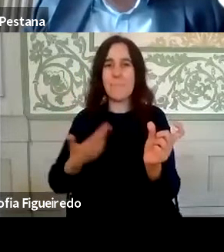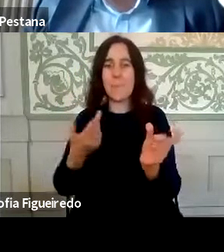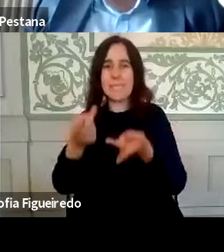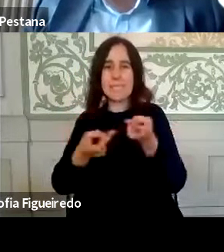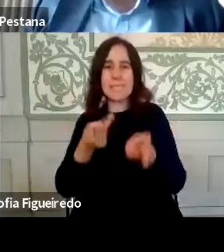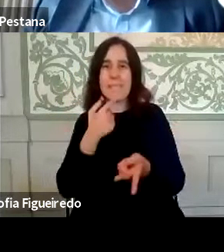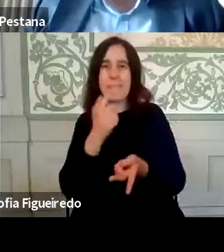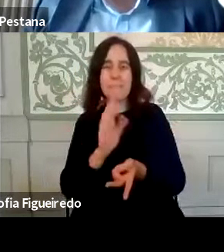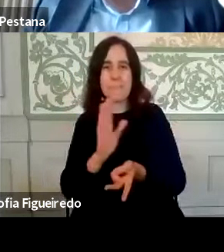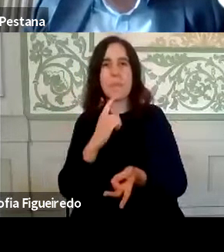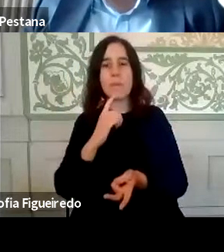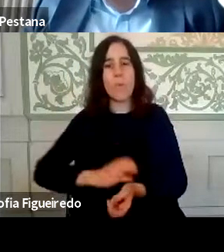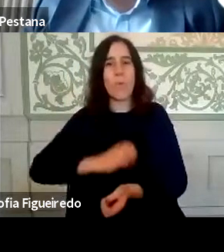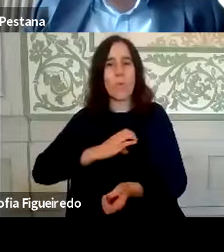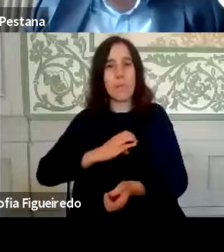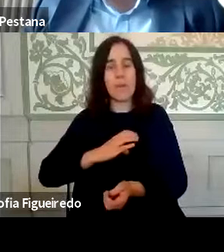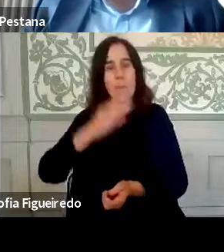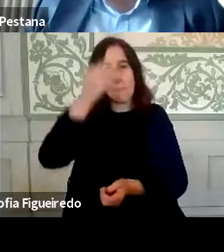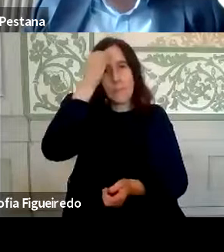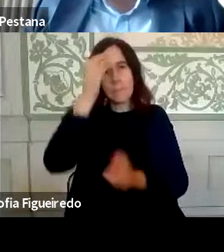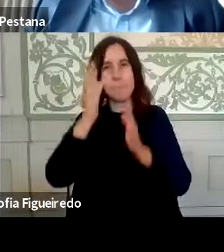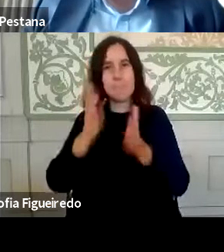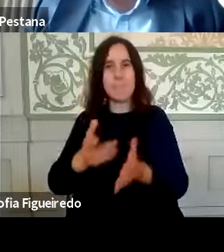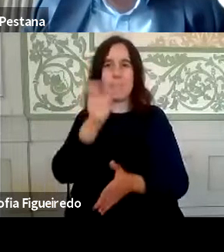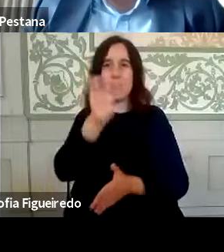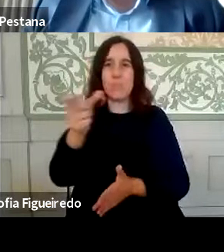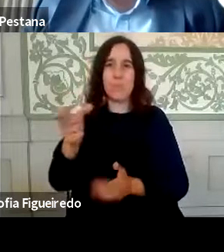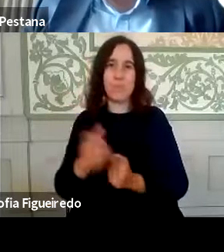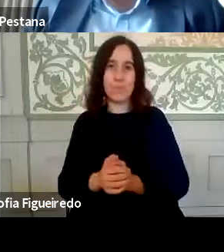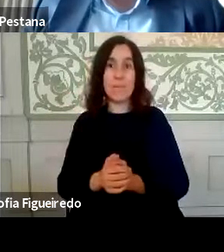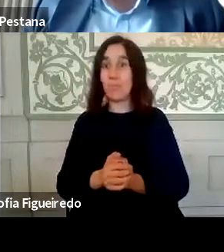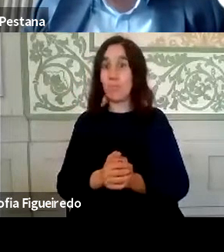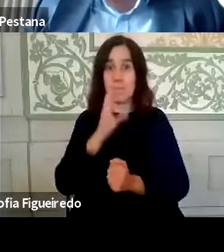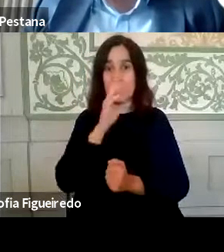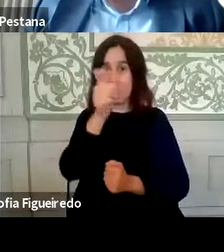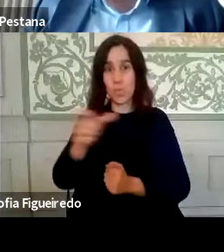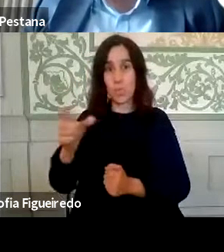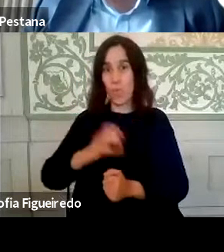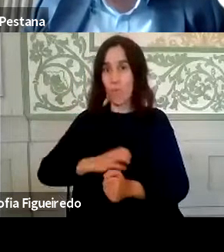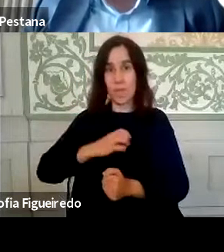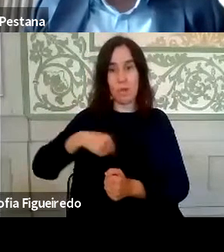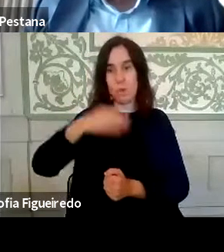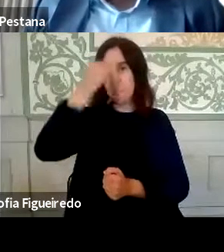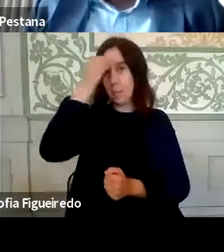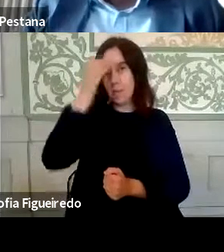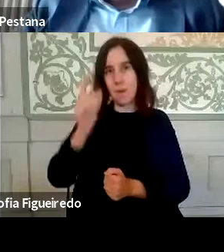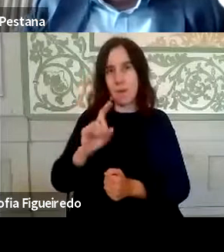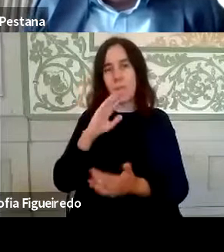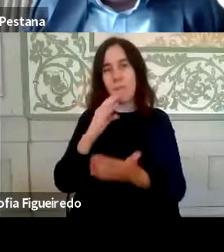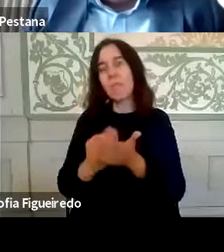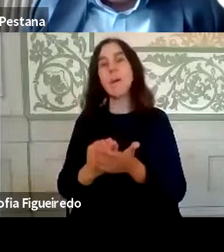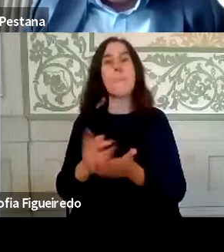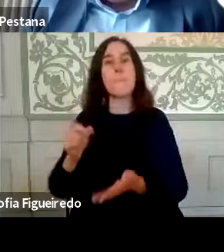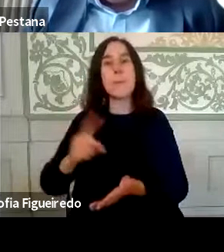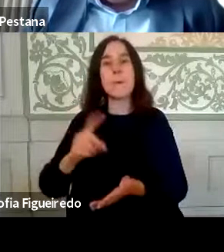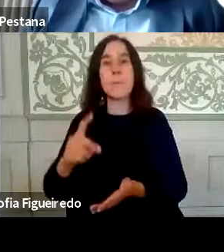nós temos de aprender a confiar nas pessoas. Porque se nós não aprendermos a confiar nas pessoas, vamos criar e a recriar, e